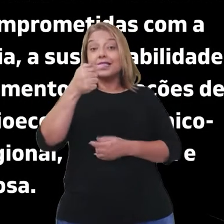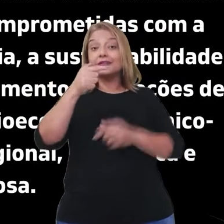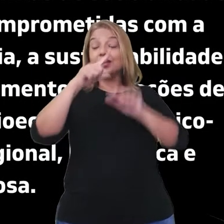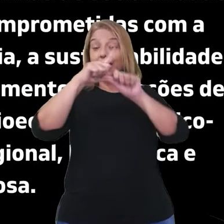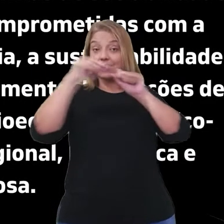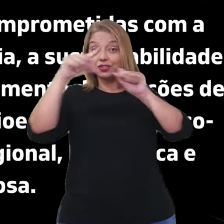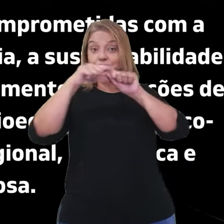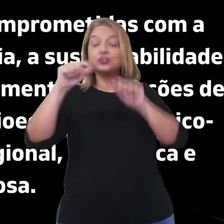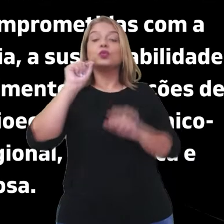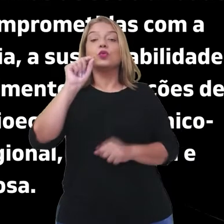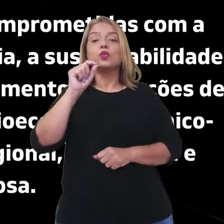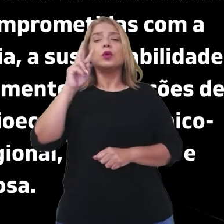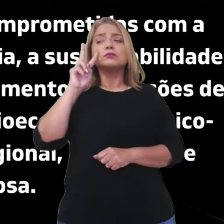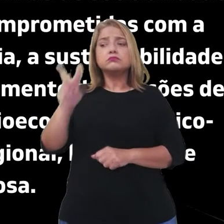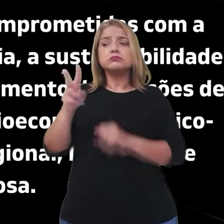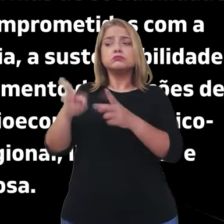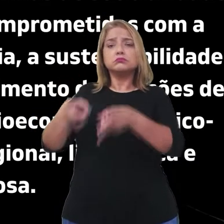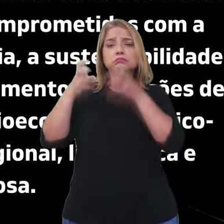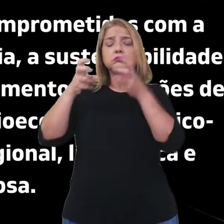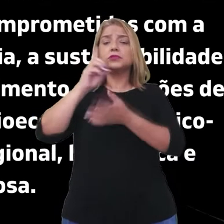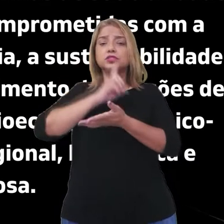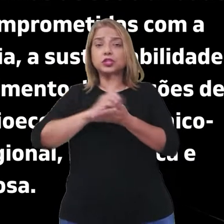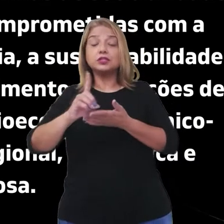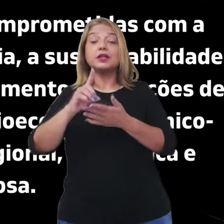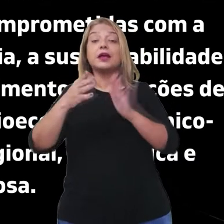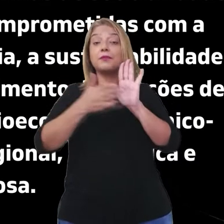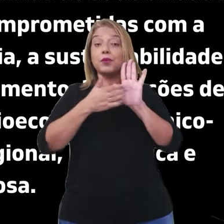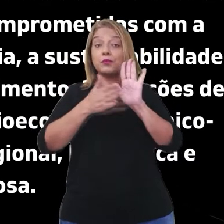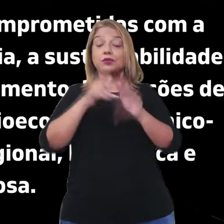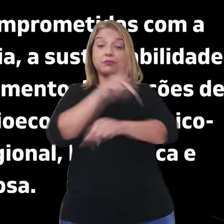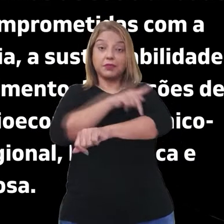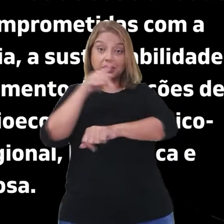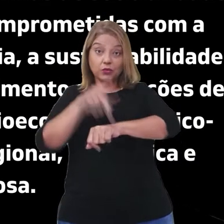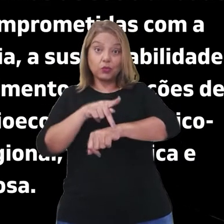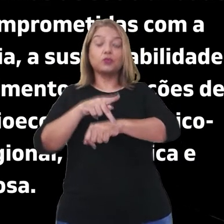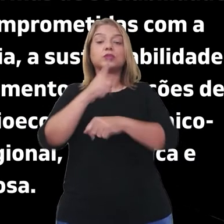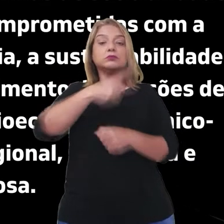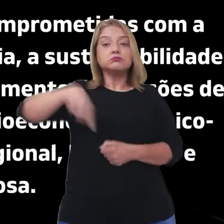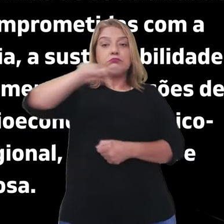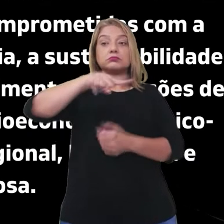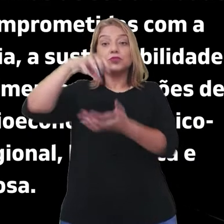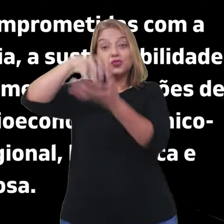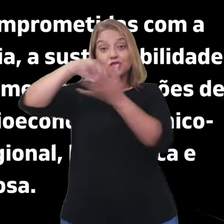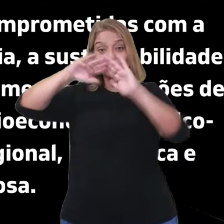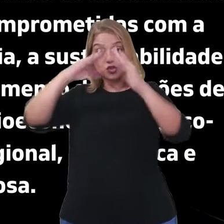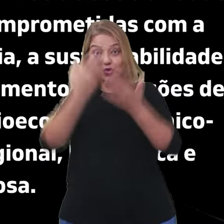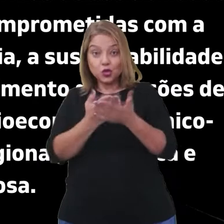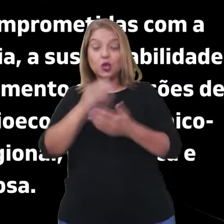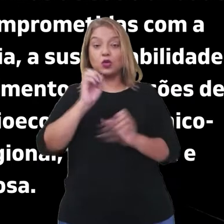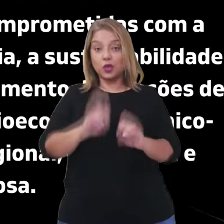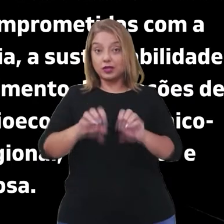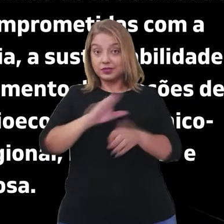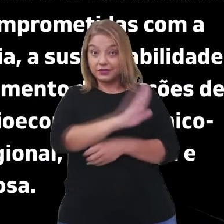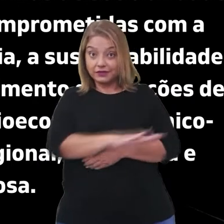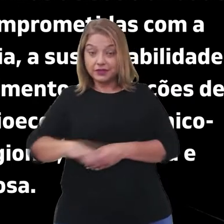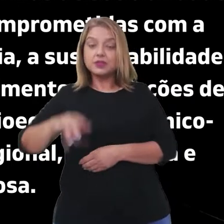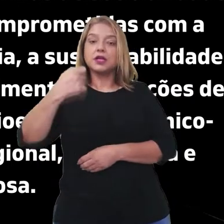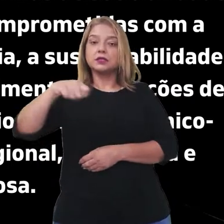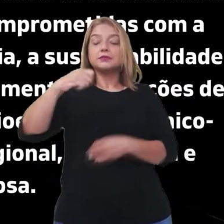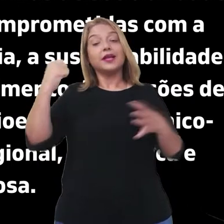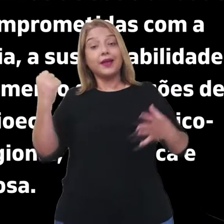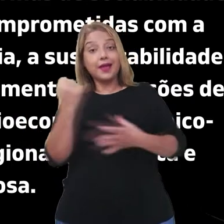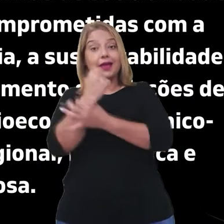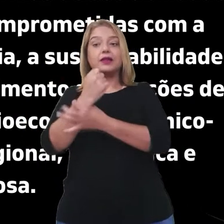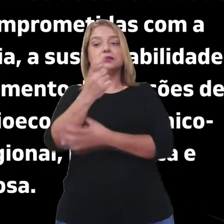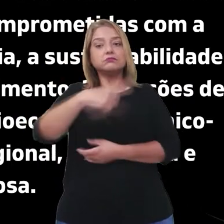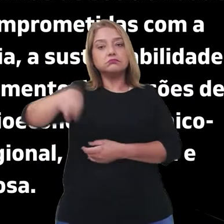dessas diretrizes, a proposta pedagógica das instituições de educação infantil deve garantir que elas cumpram plenamente